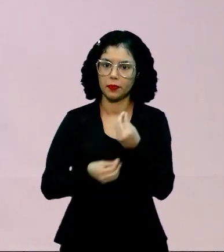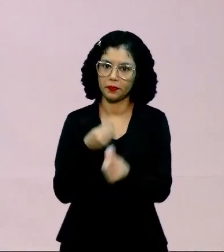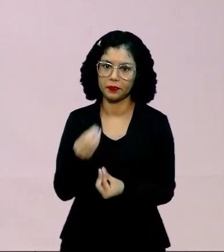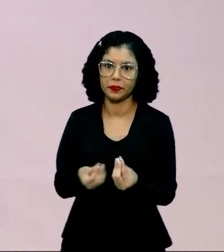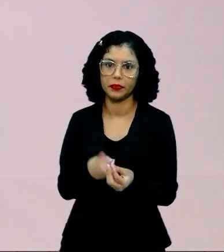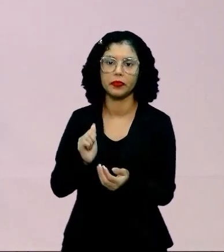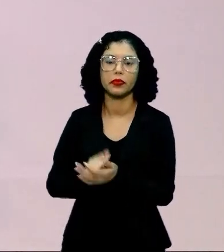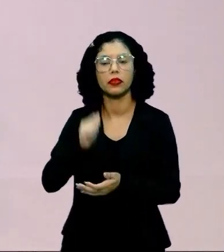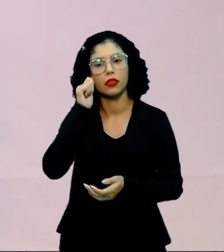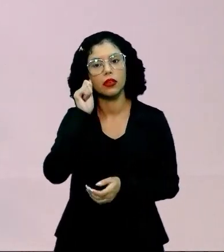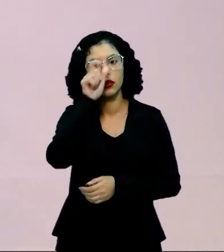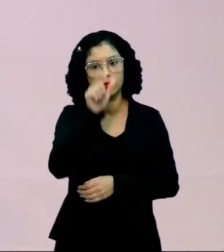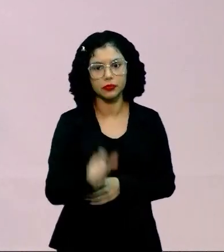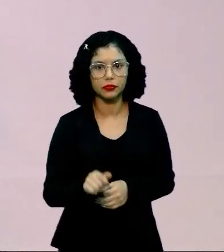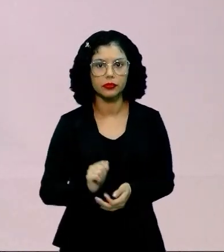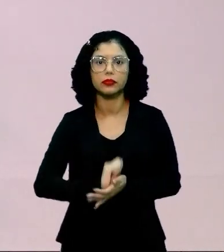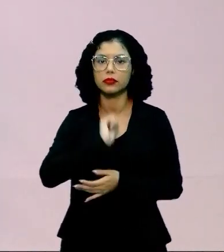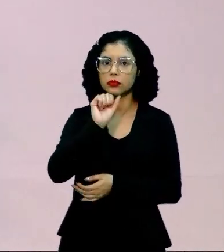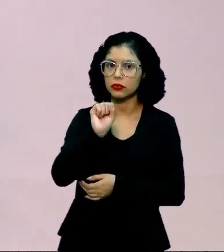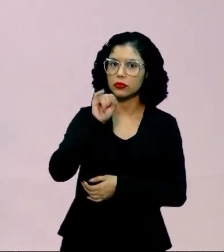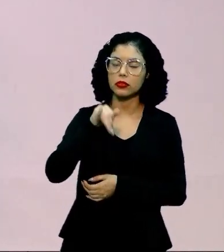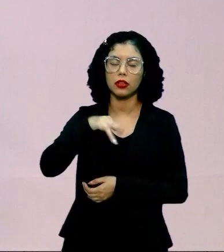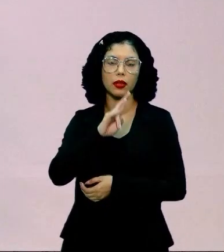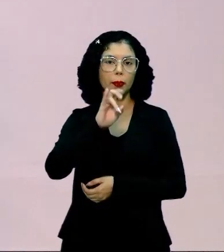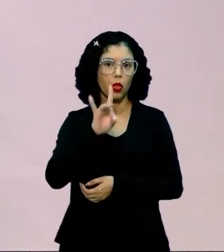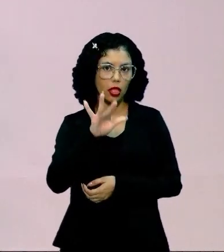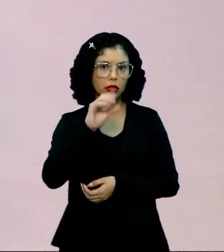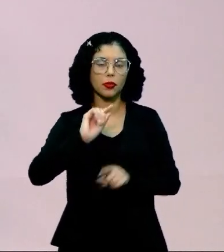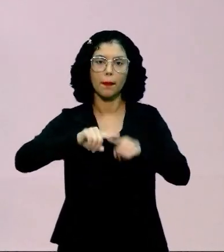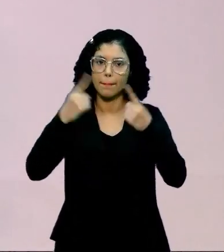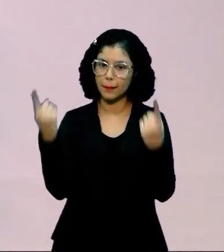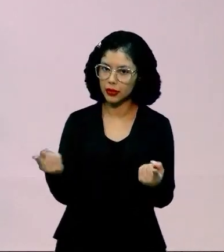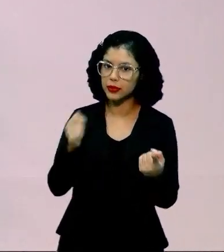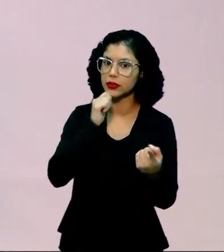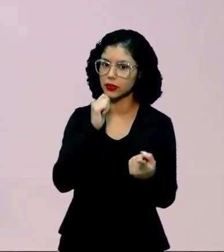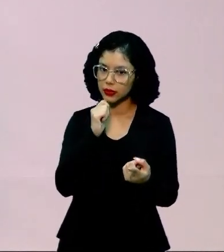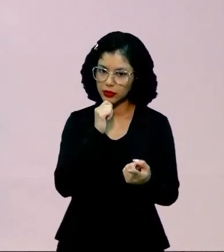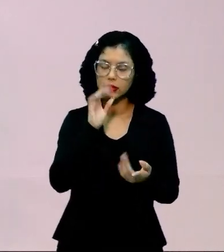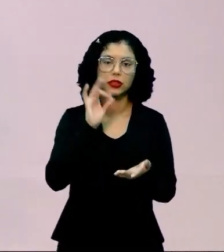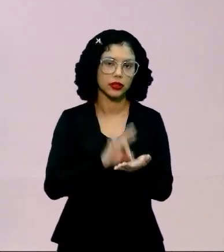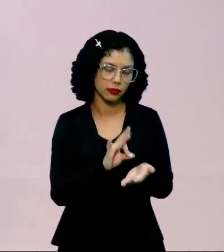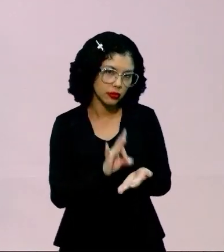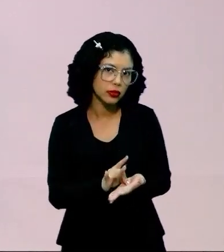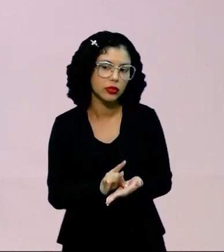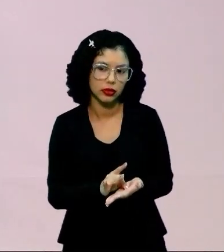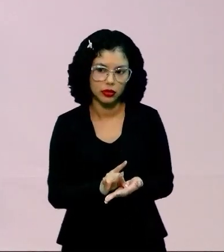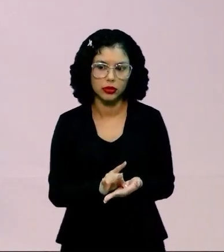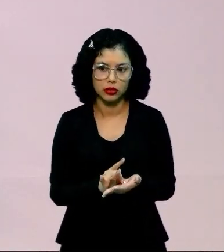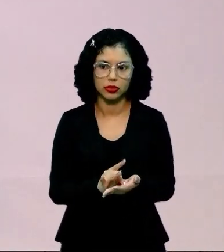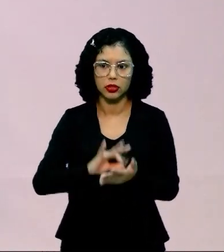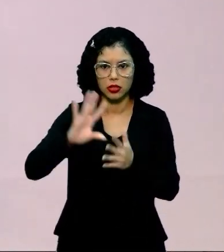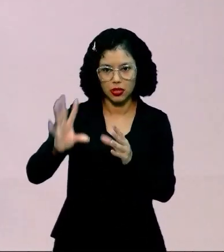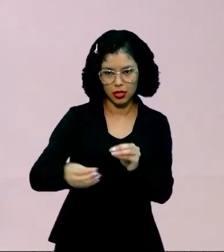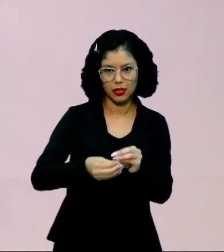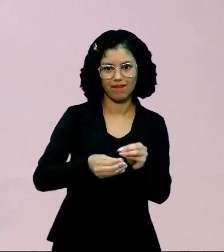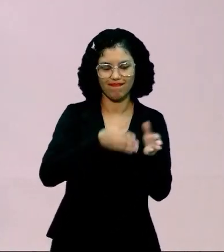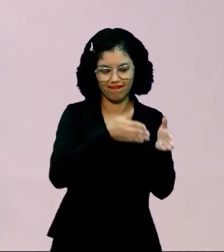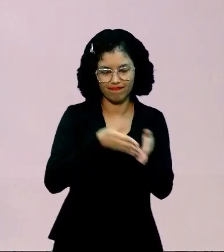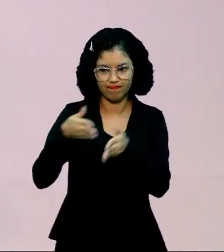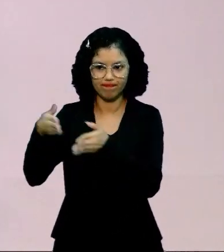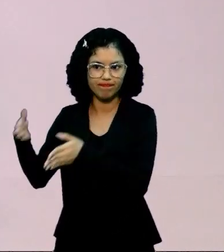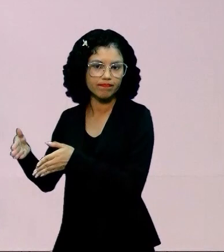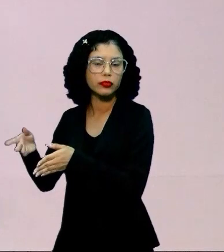um autor do simbolismo, mas, apesar de ele, na verdade, ele não se encaixa em nenhum